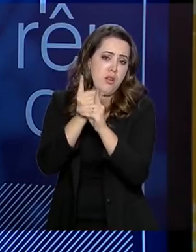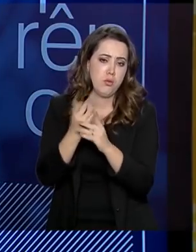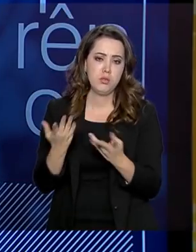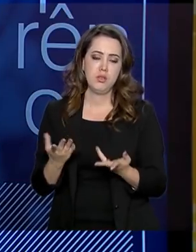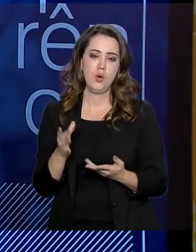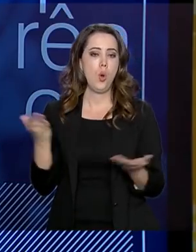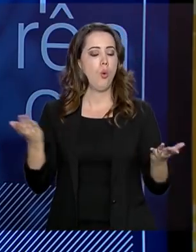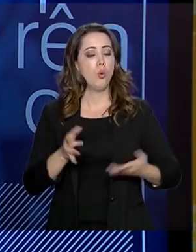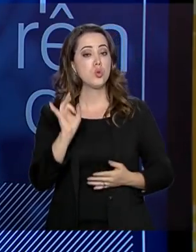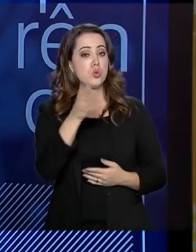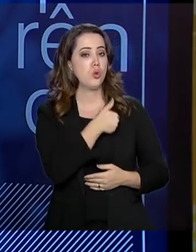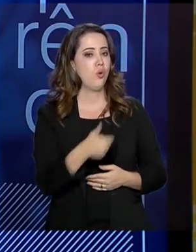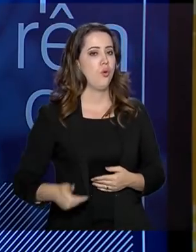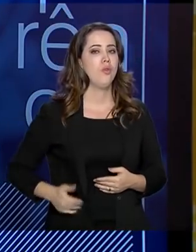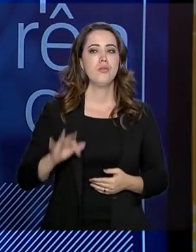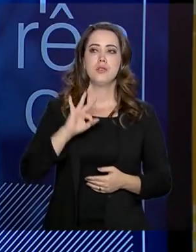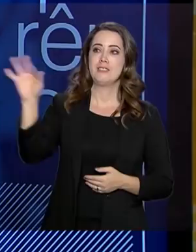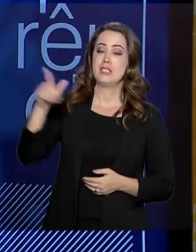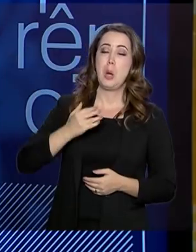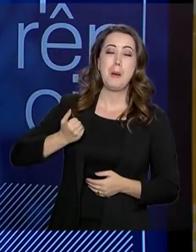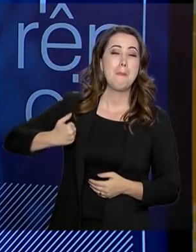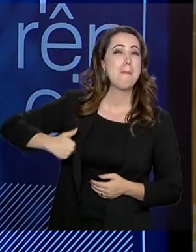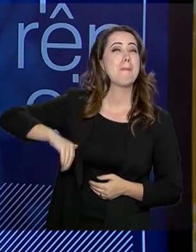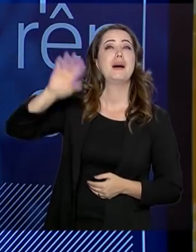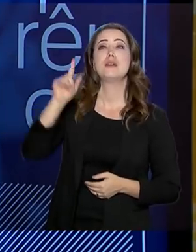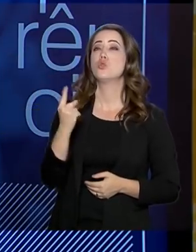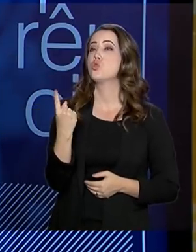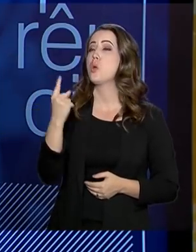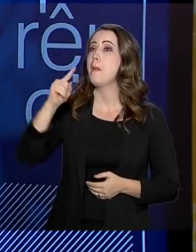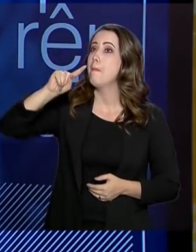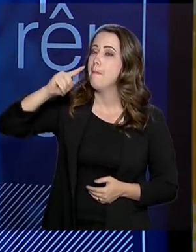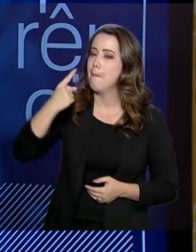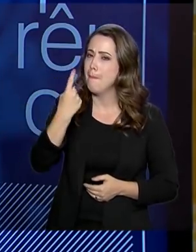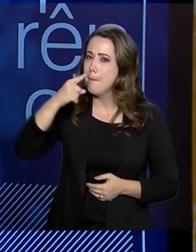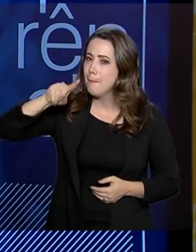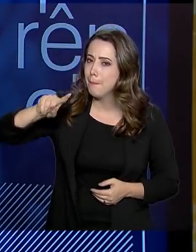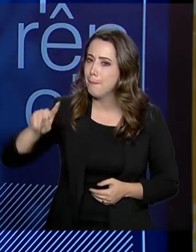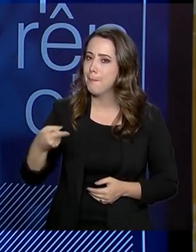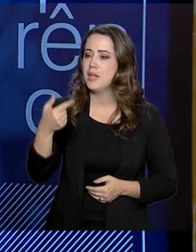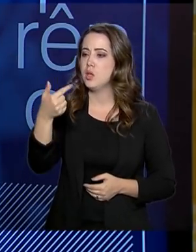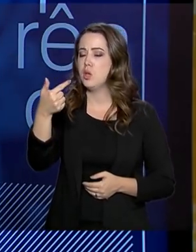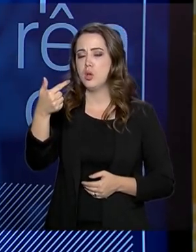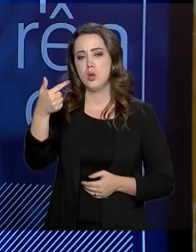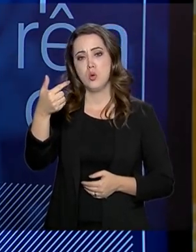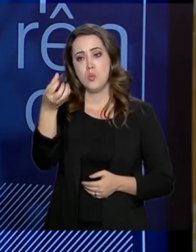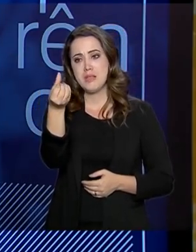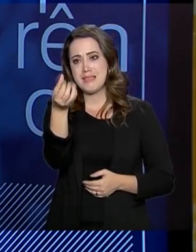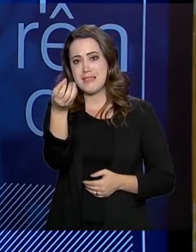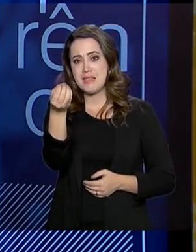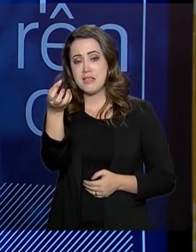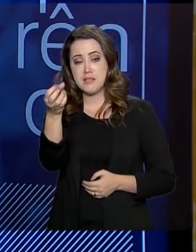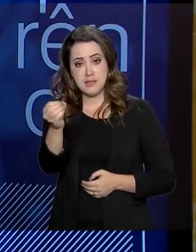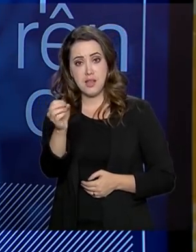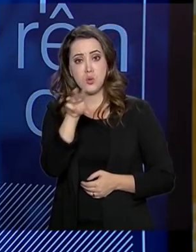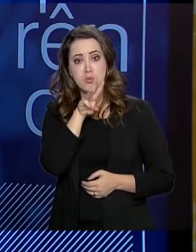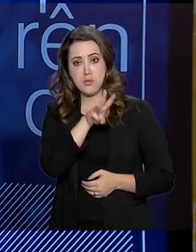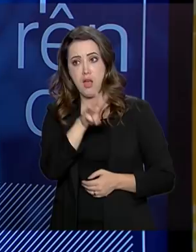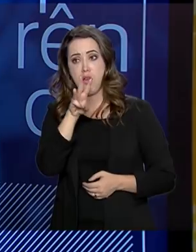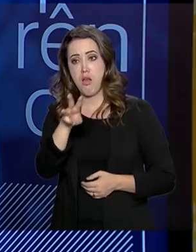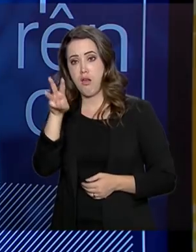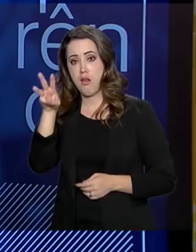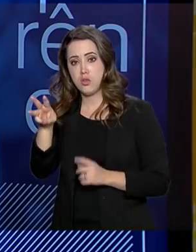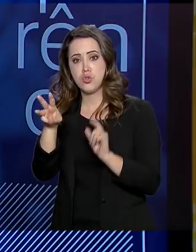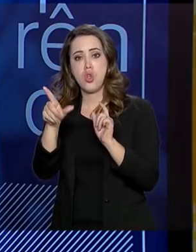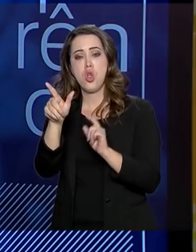só o governo federal, tem mais de 1.600 sites.gov.br. É um conjunto de canais